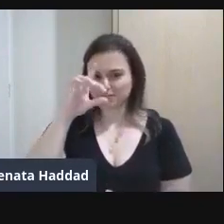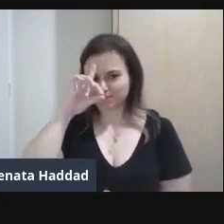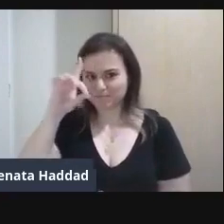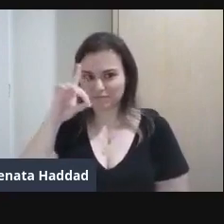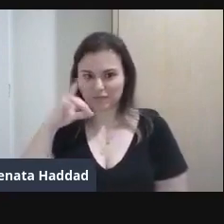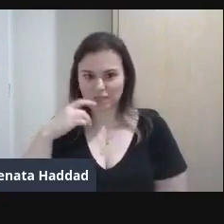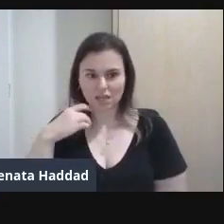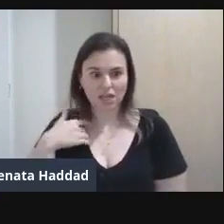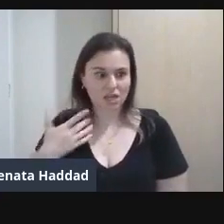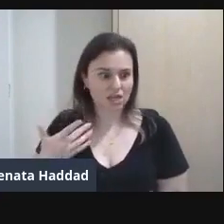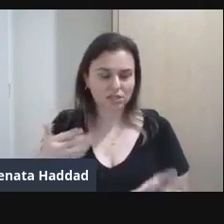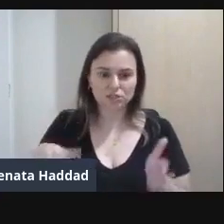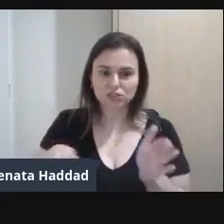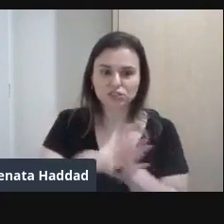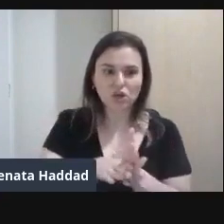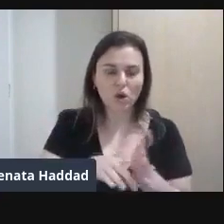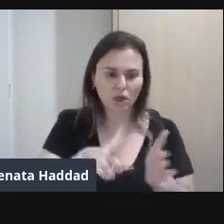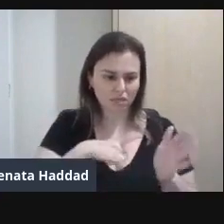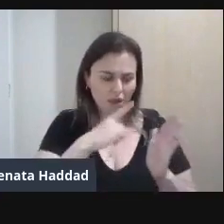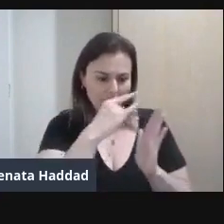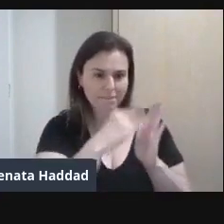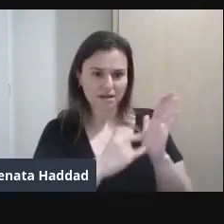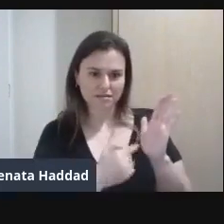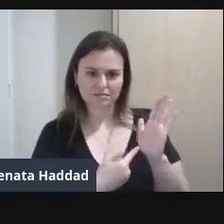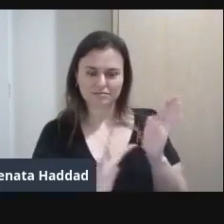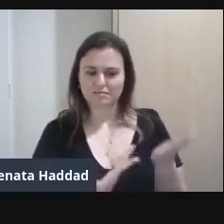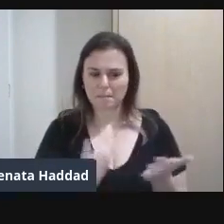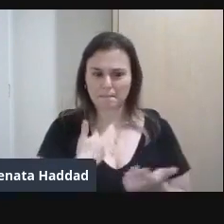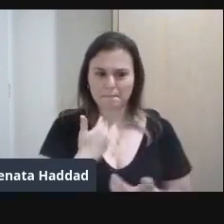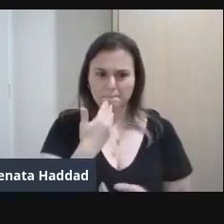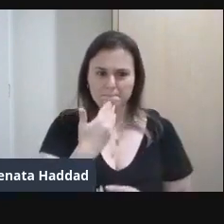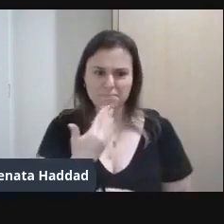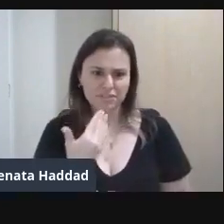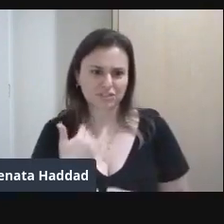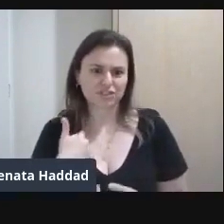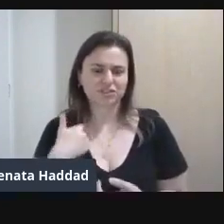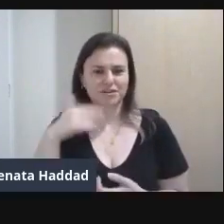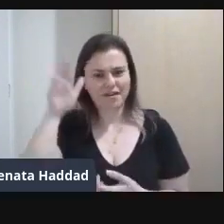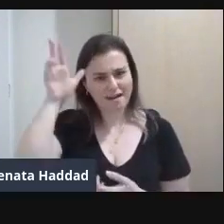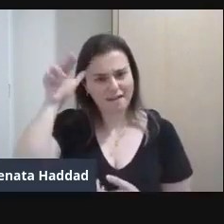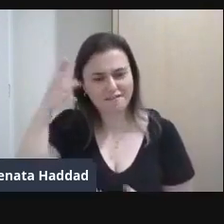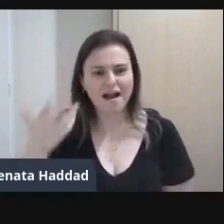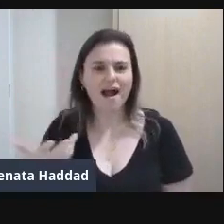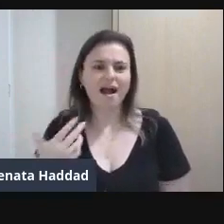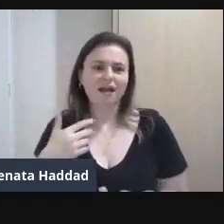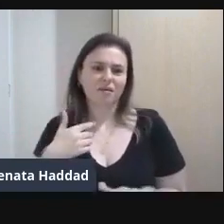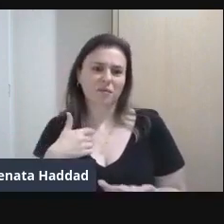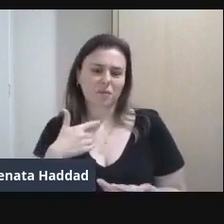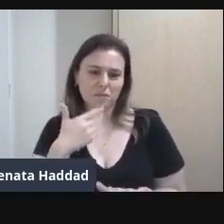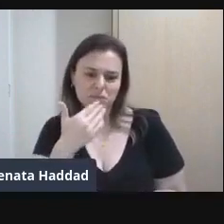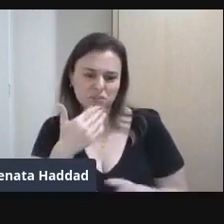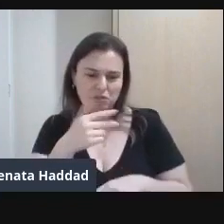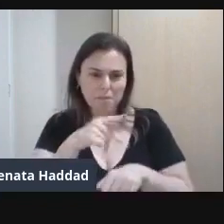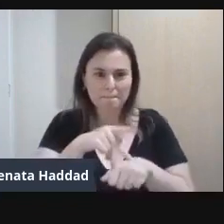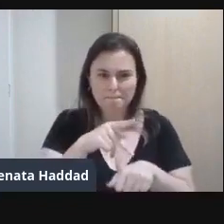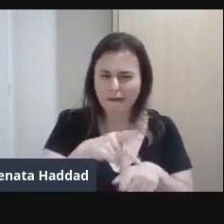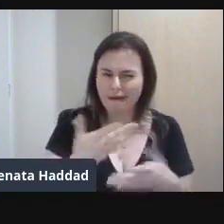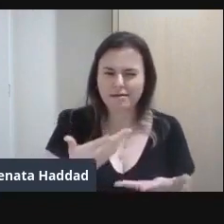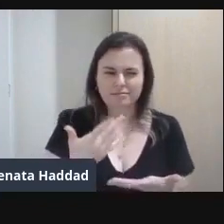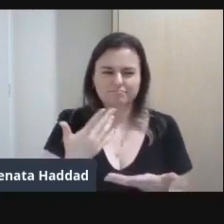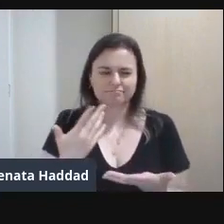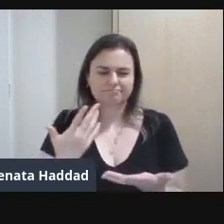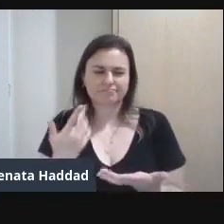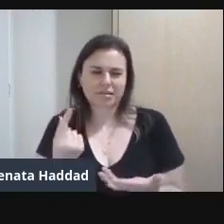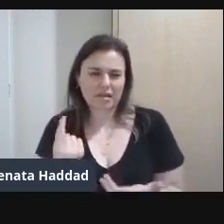lista Uma lista Pedindo cavalos Raros Pedras preciosas E se ela Queria uma casa